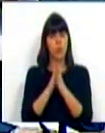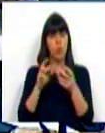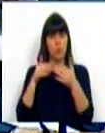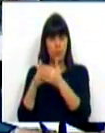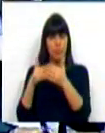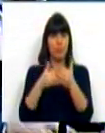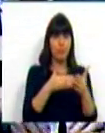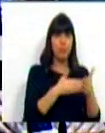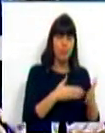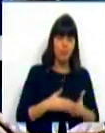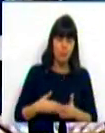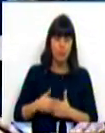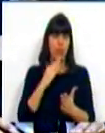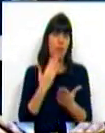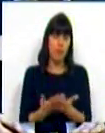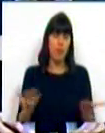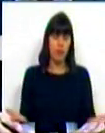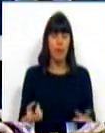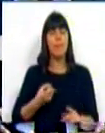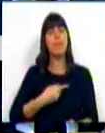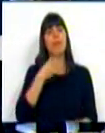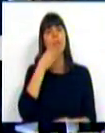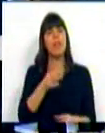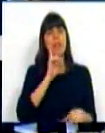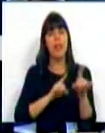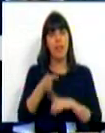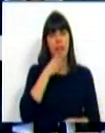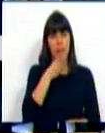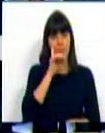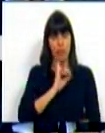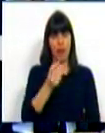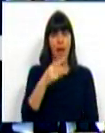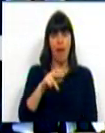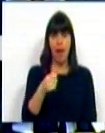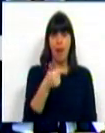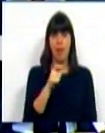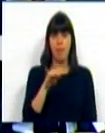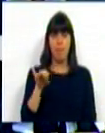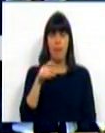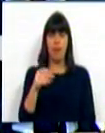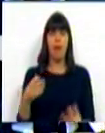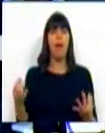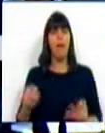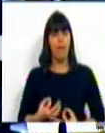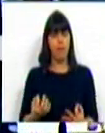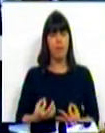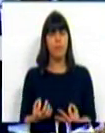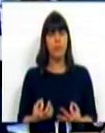constrangimentos que foram dados. Devo dizer à deputada Ana Bessa que, obviamente,